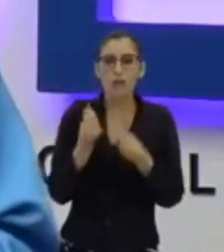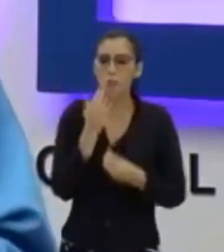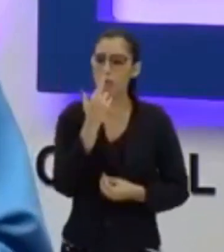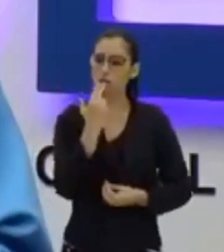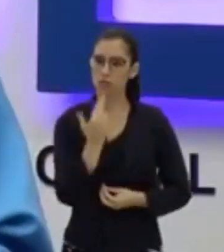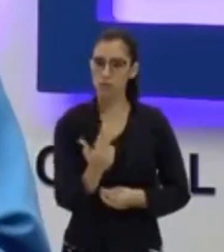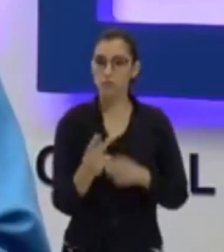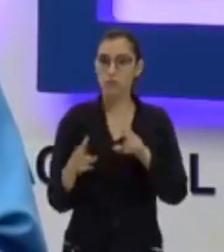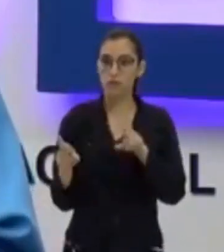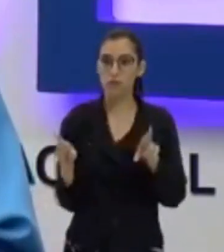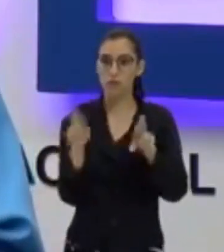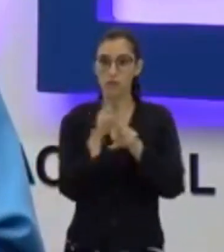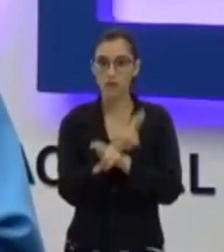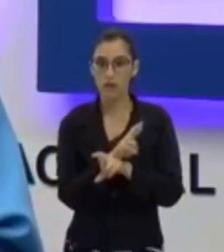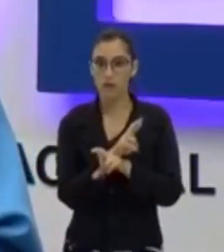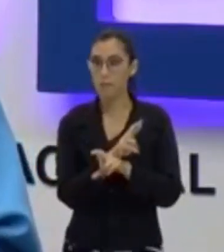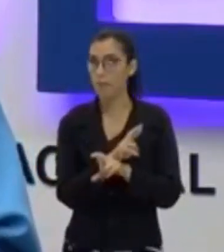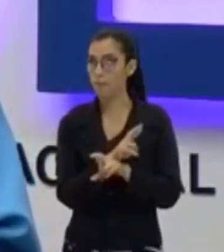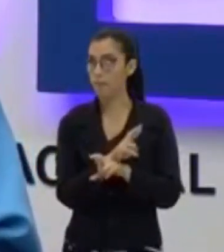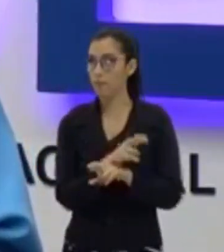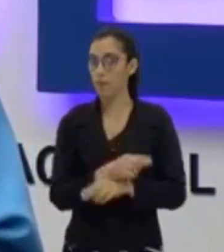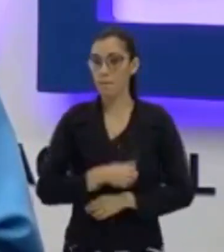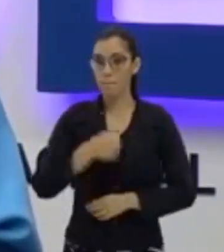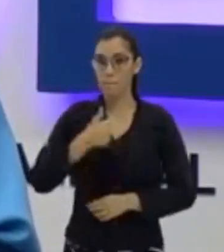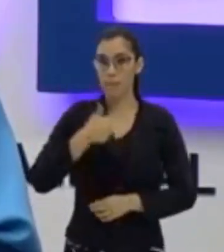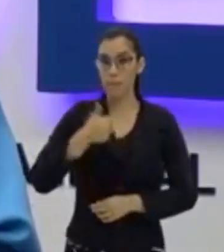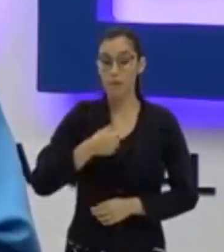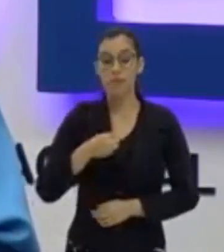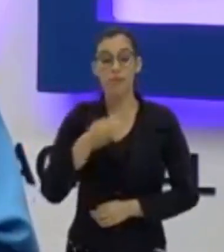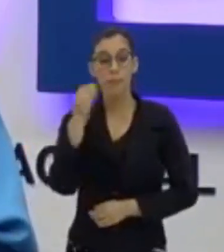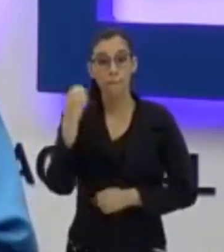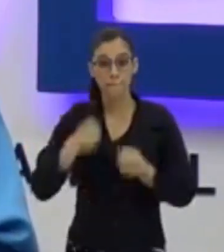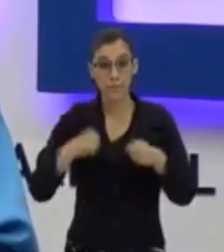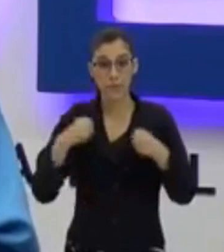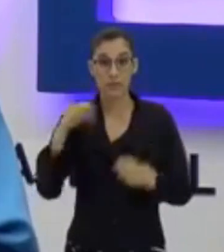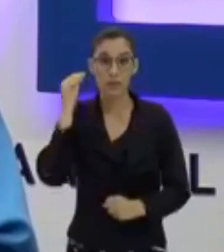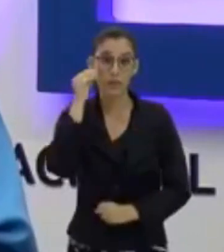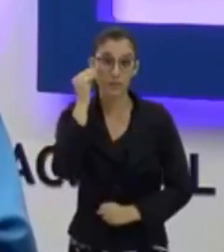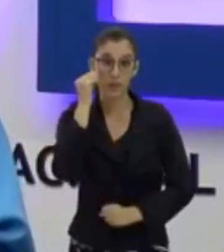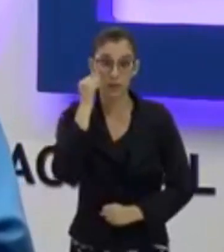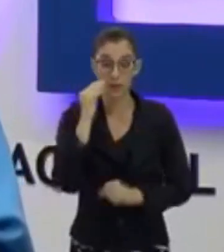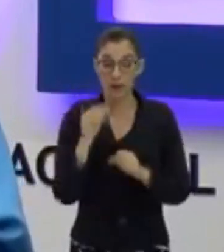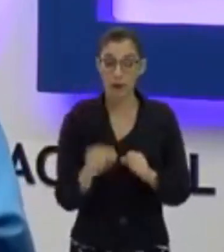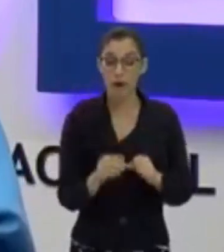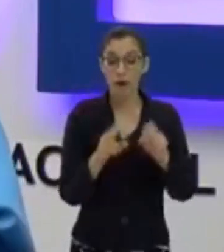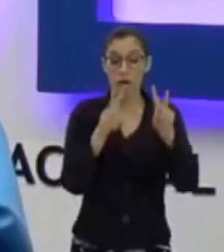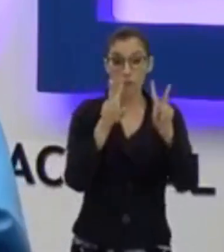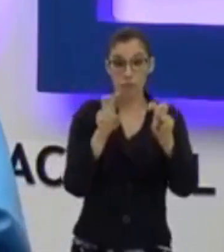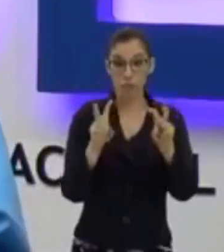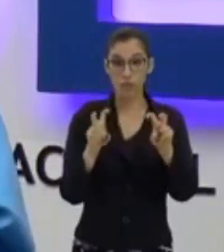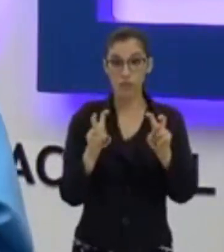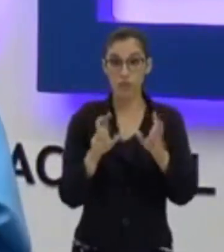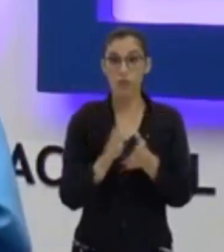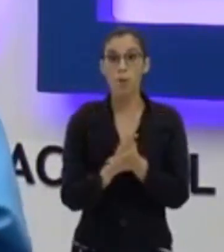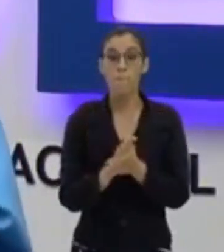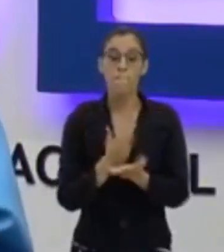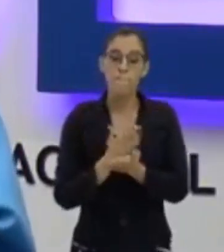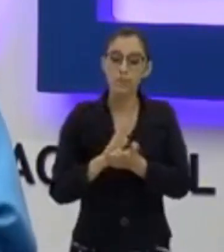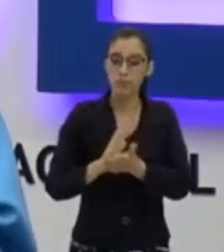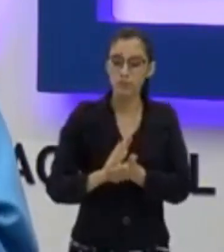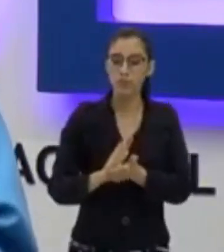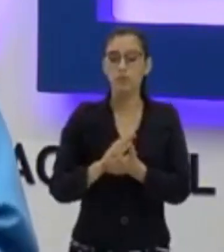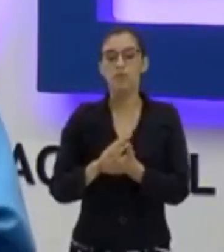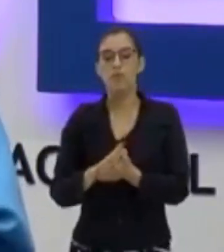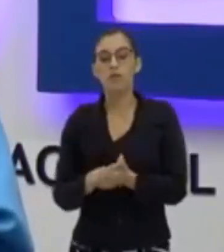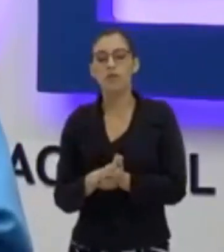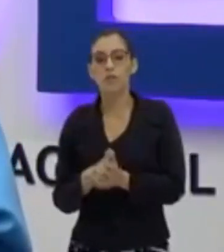Então, tranquilo, a primeira parte que você deve observar no mapa é o seu título. Partindo do título é que eu vou obter